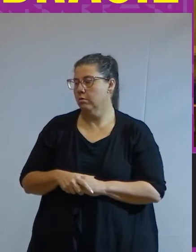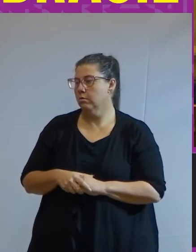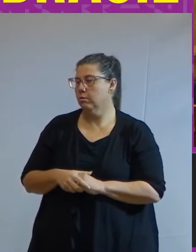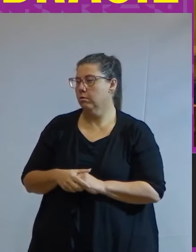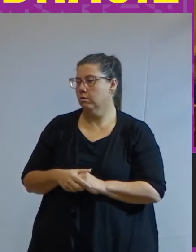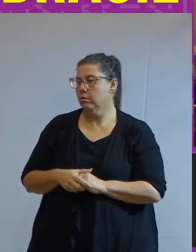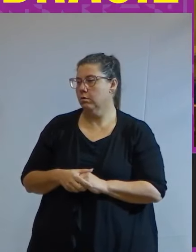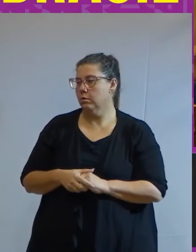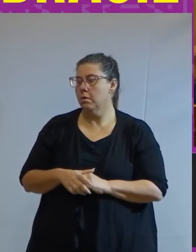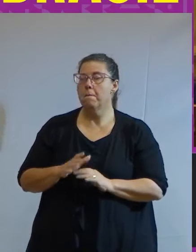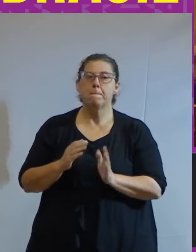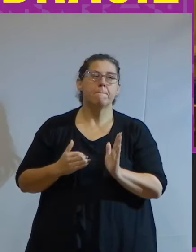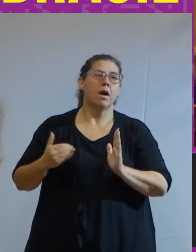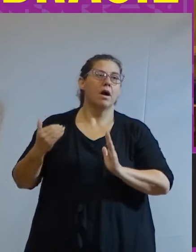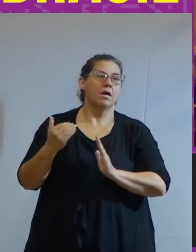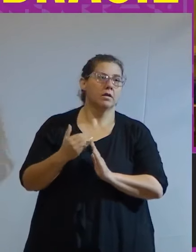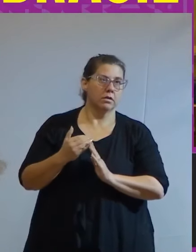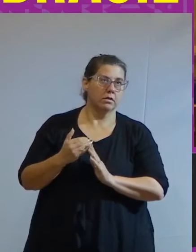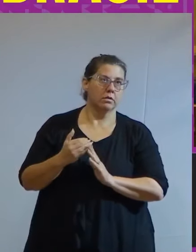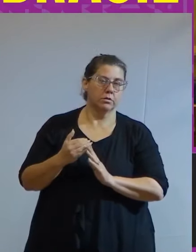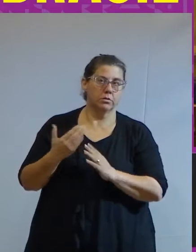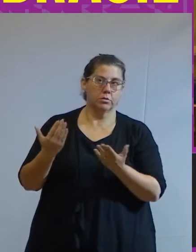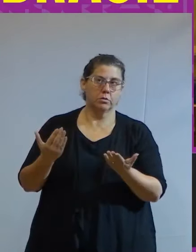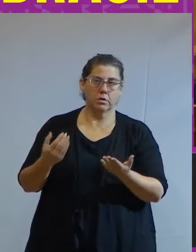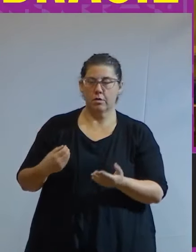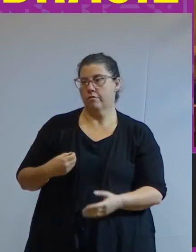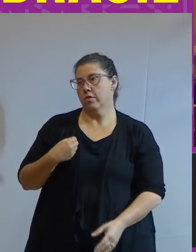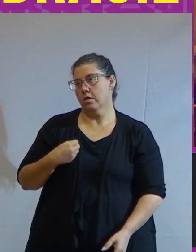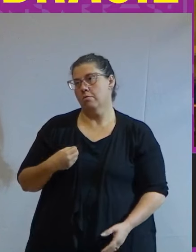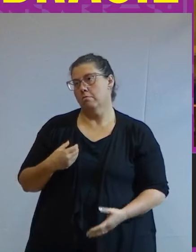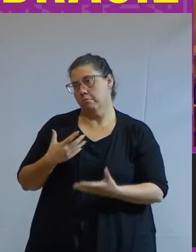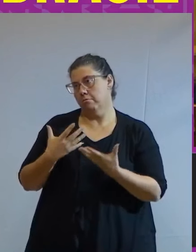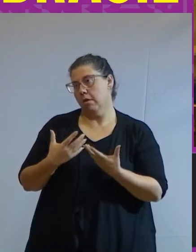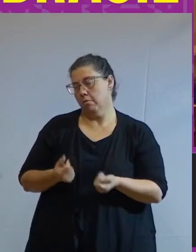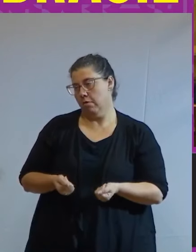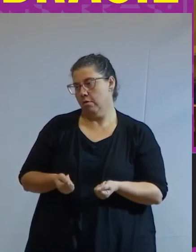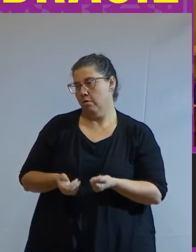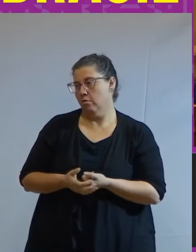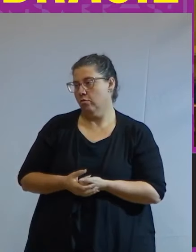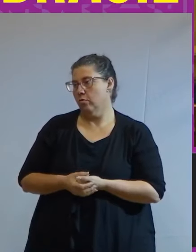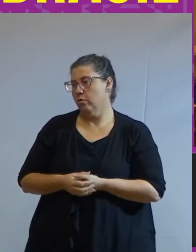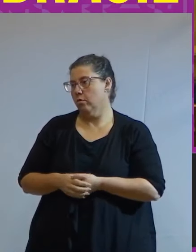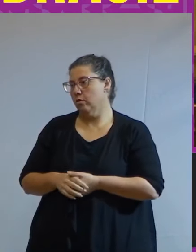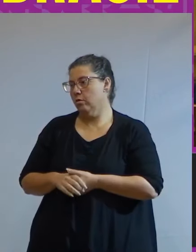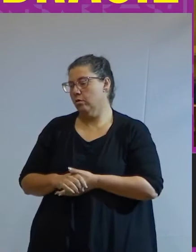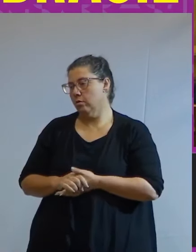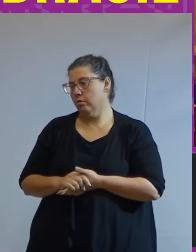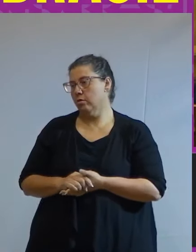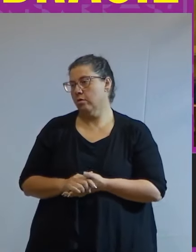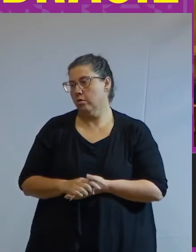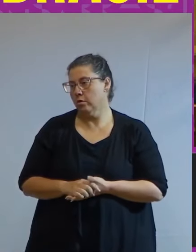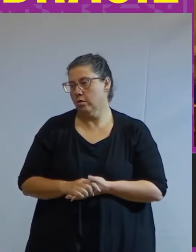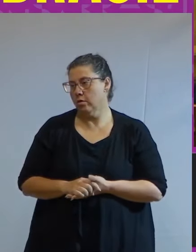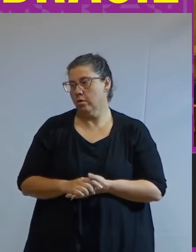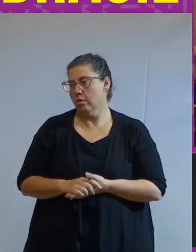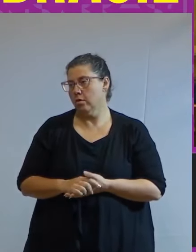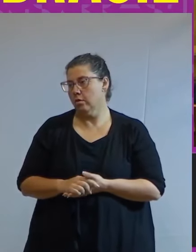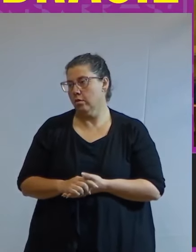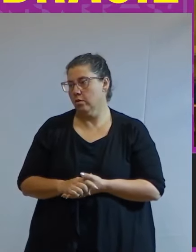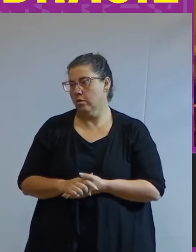aconselha a vida da gente a tempo demais na chamada